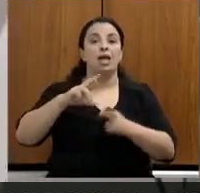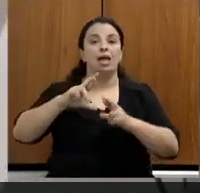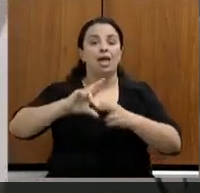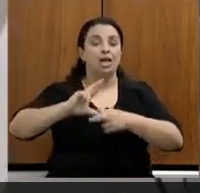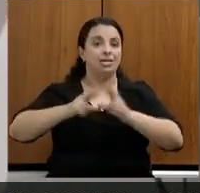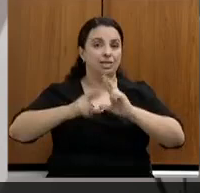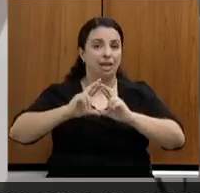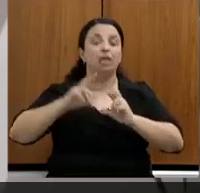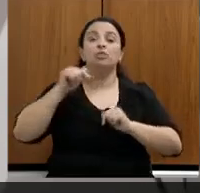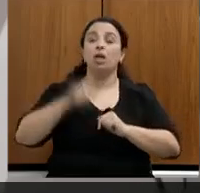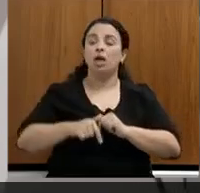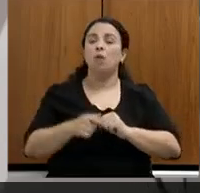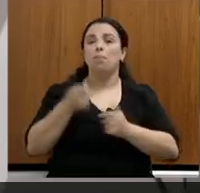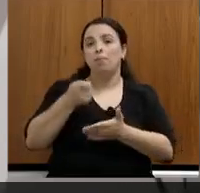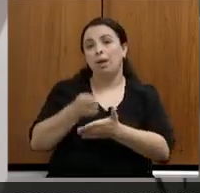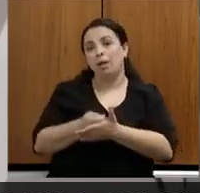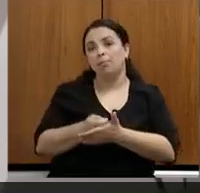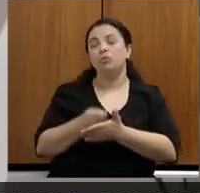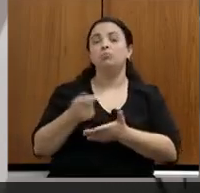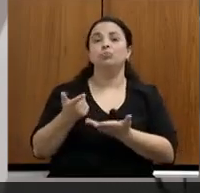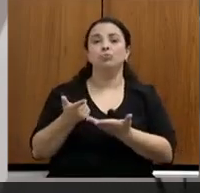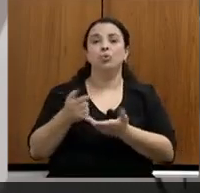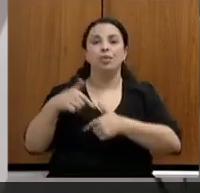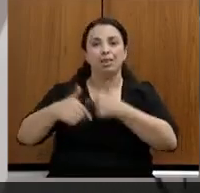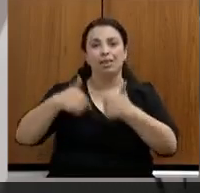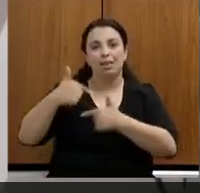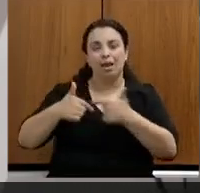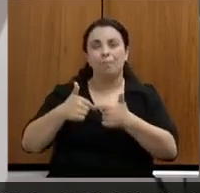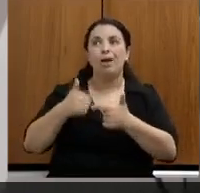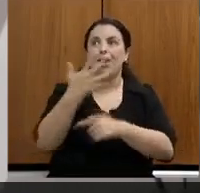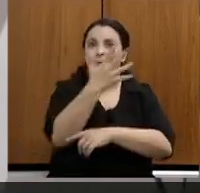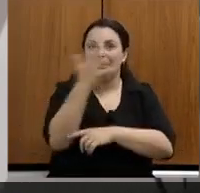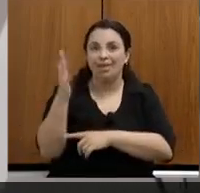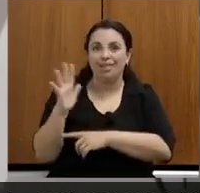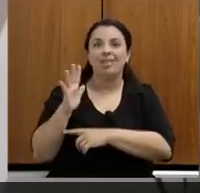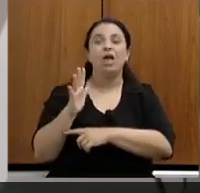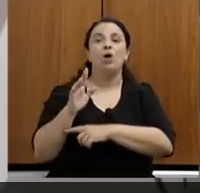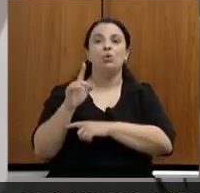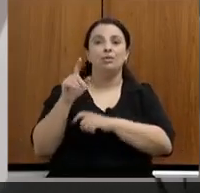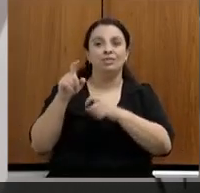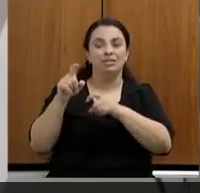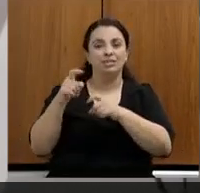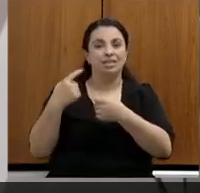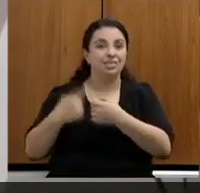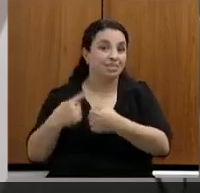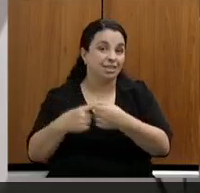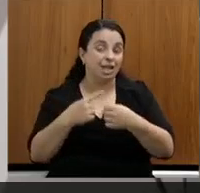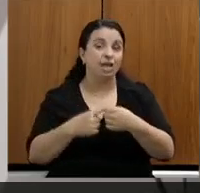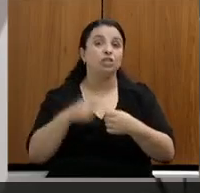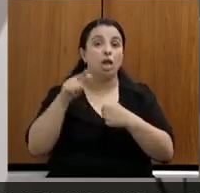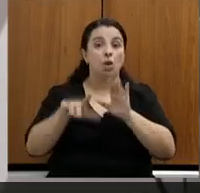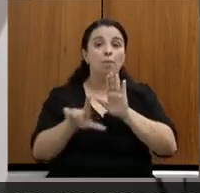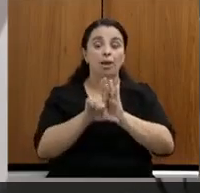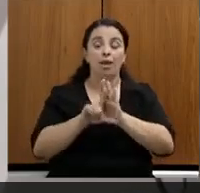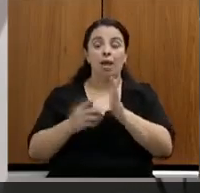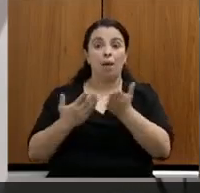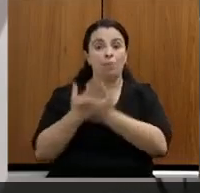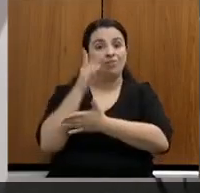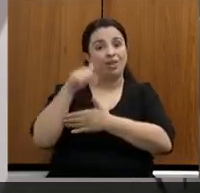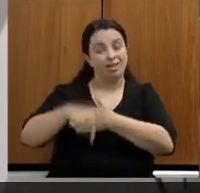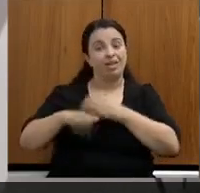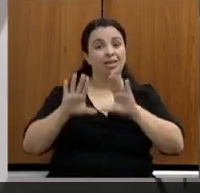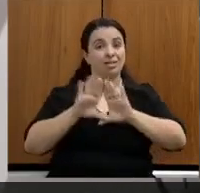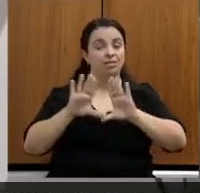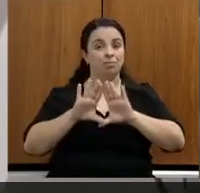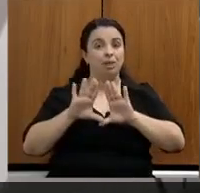ambiental urbano, inovador, objeto, inclusive, de uma lei dessa Assembleia Legislativa, que durante quatro anos